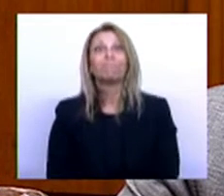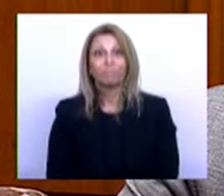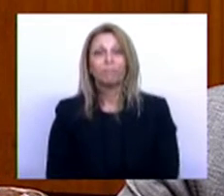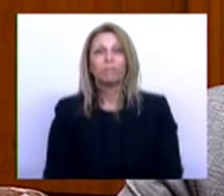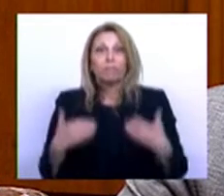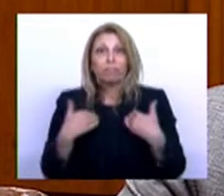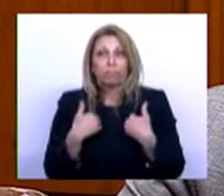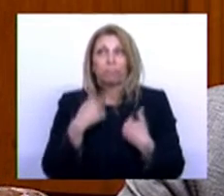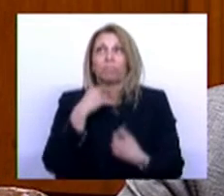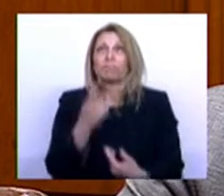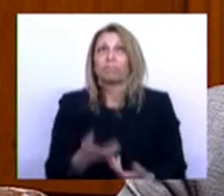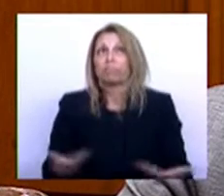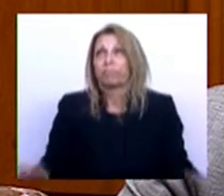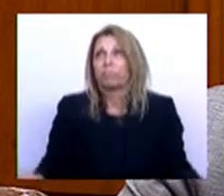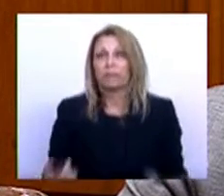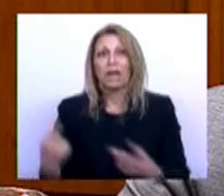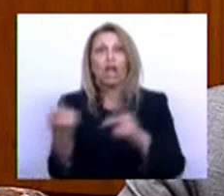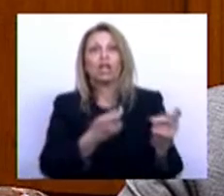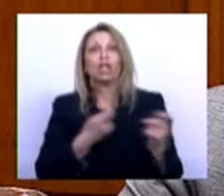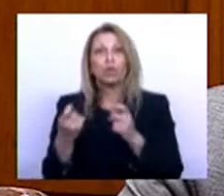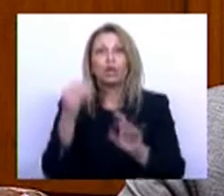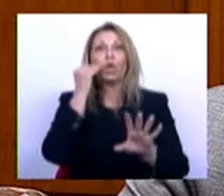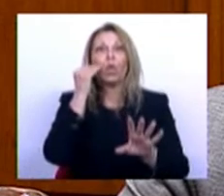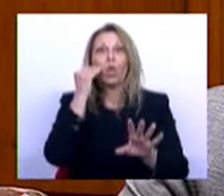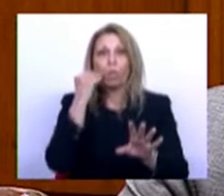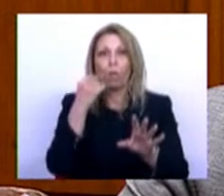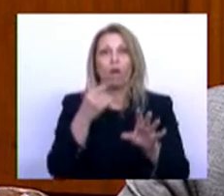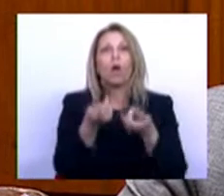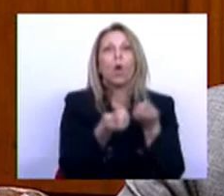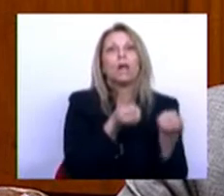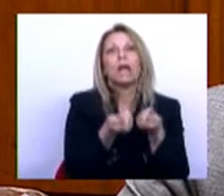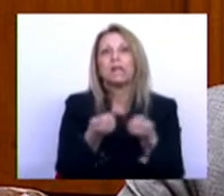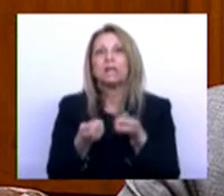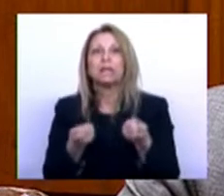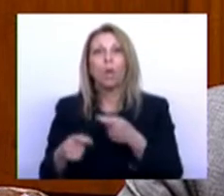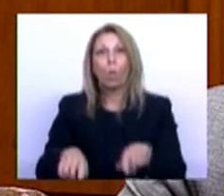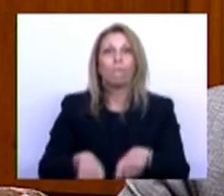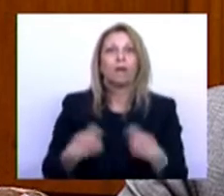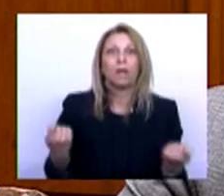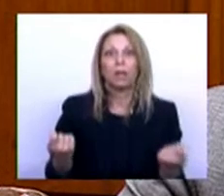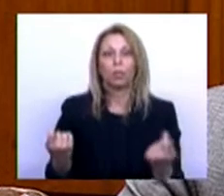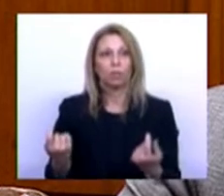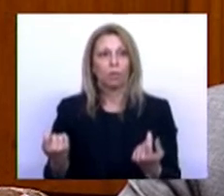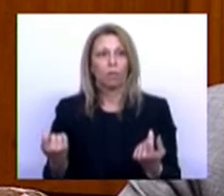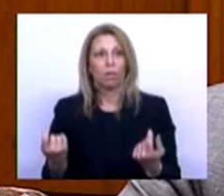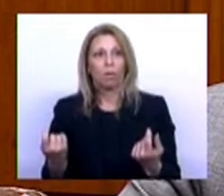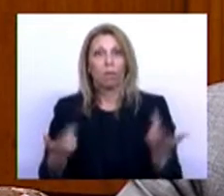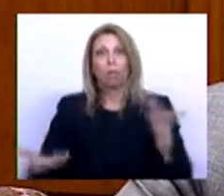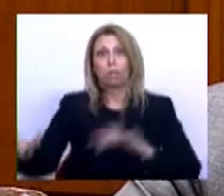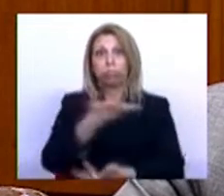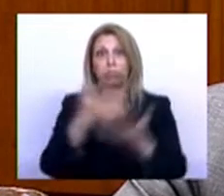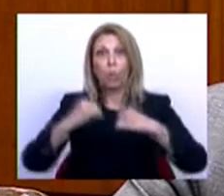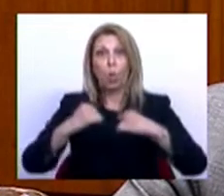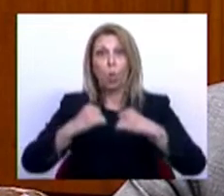discutir os termos em que as questões foram organizadas entre os partidos que partilharam um acordo